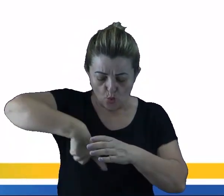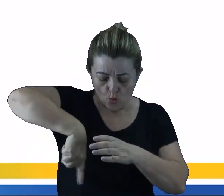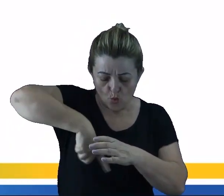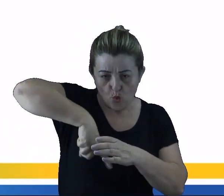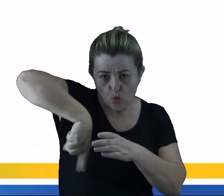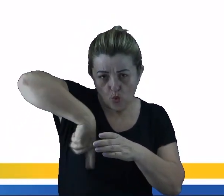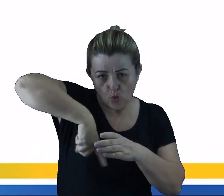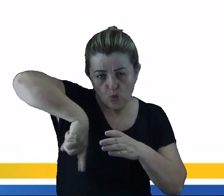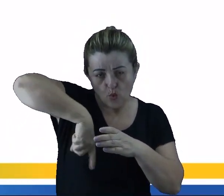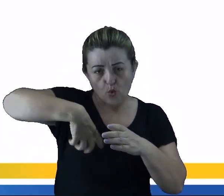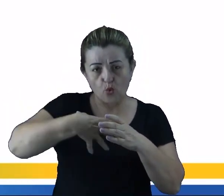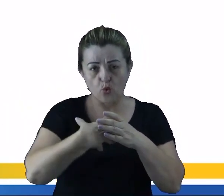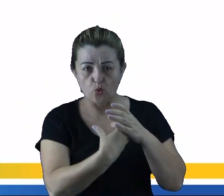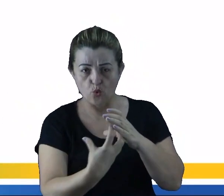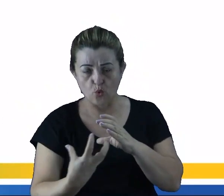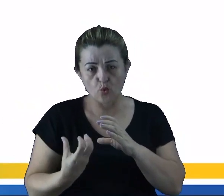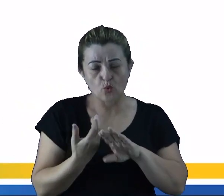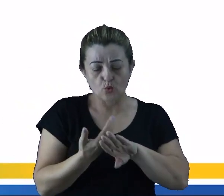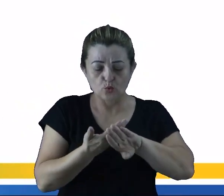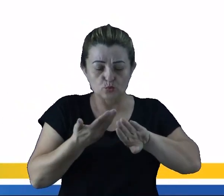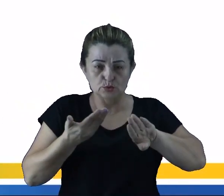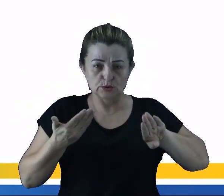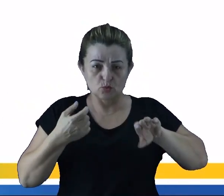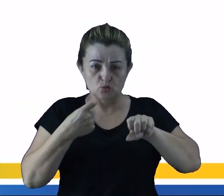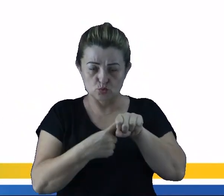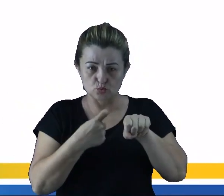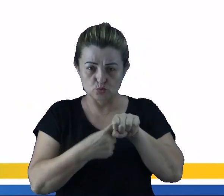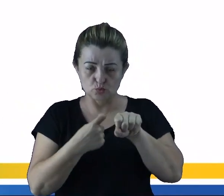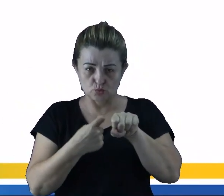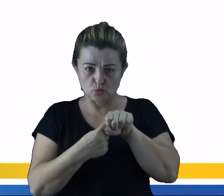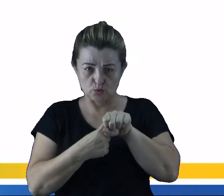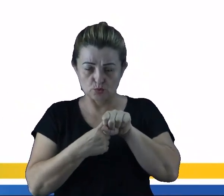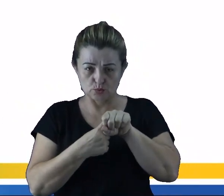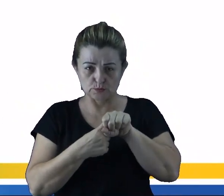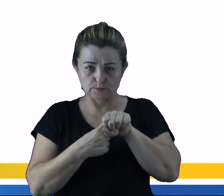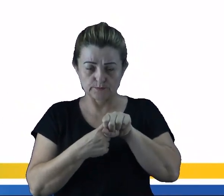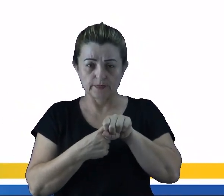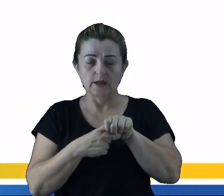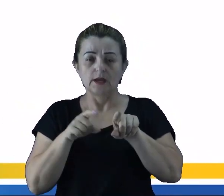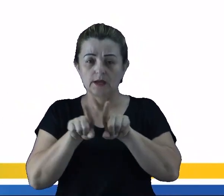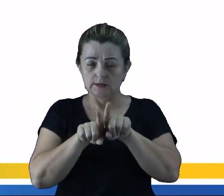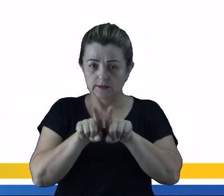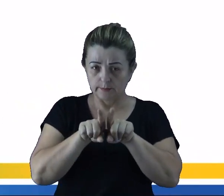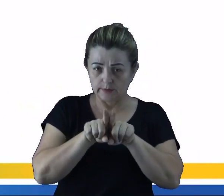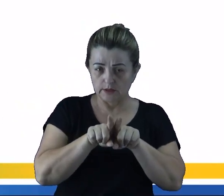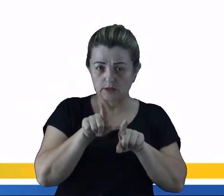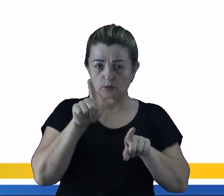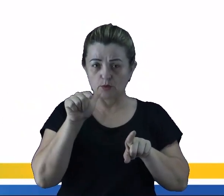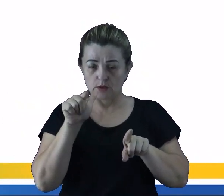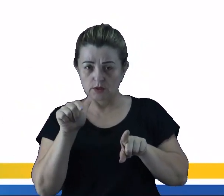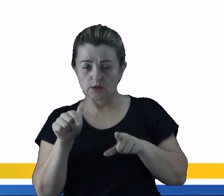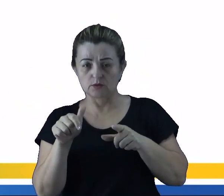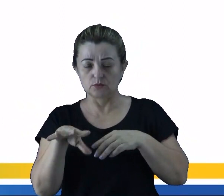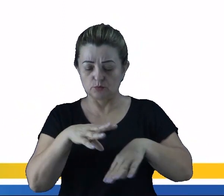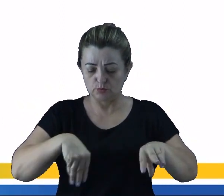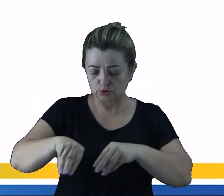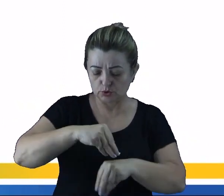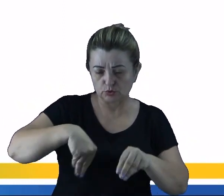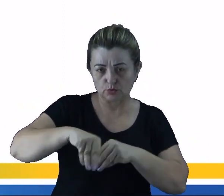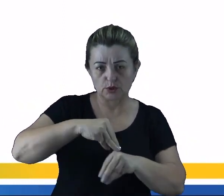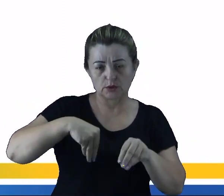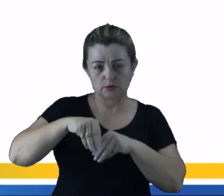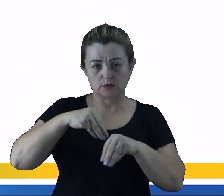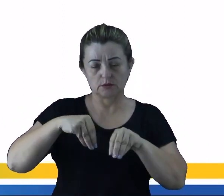de um recipiente e que serve para a separação de sólidos em suspensões, em líquidos ou líquidos misturados em si.